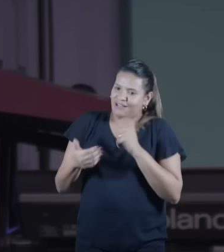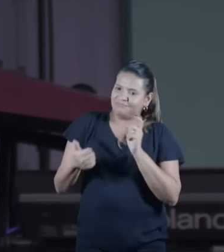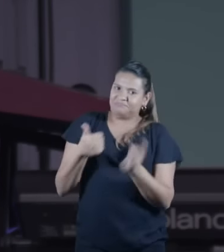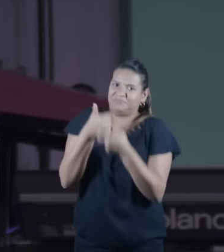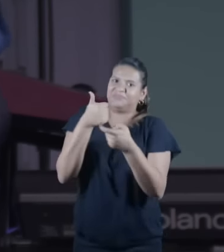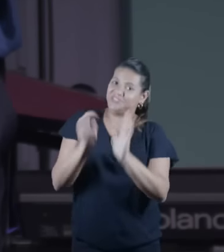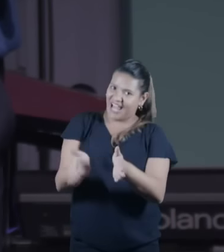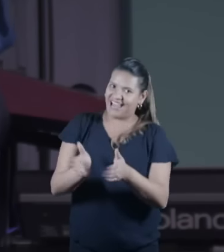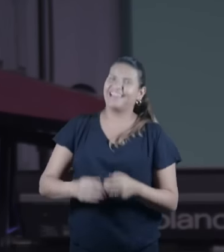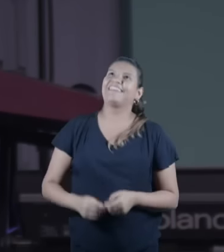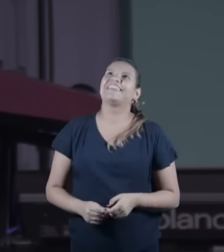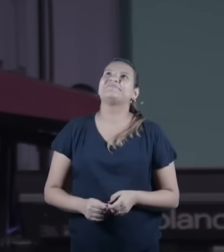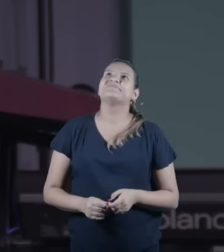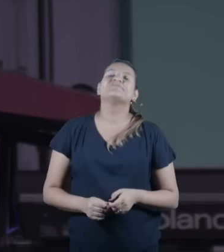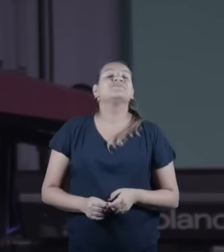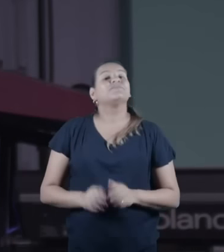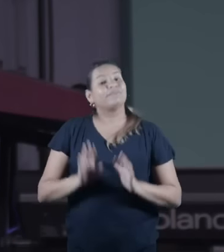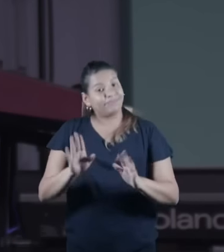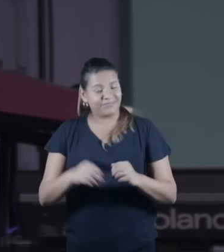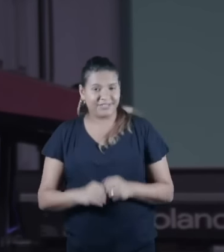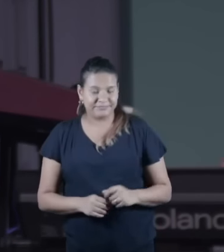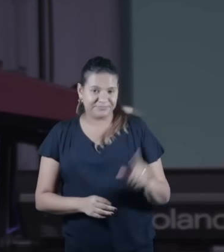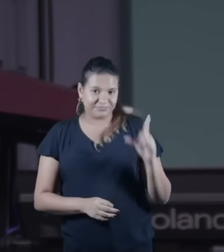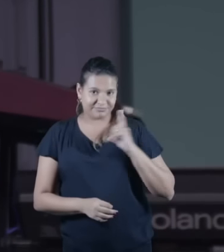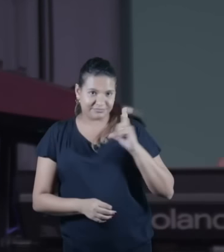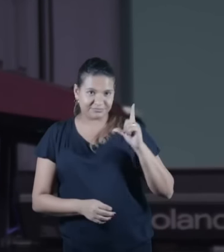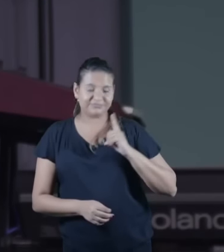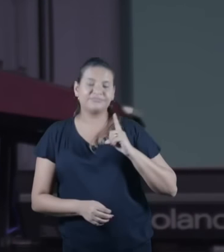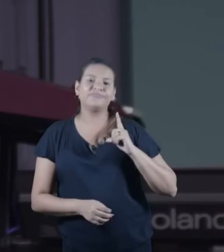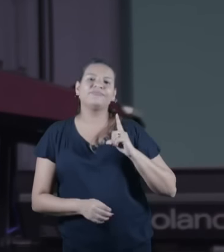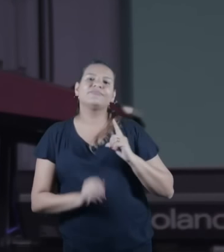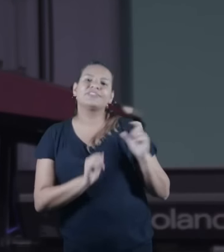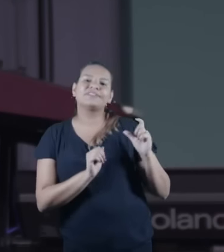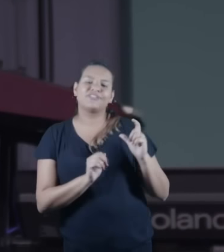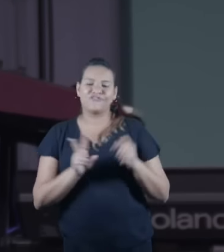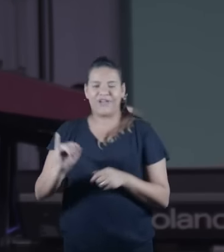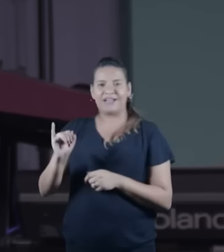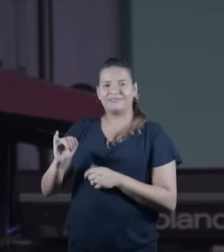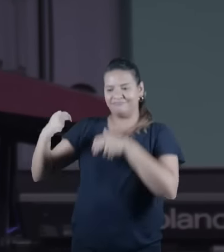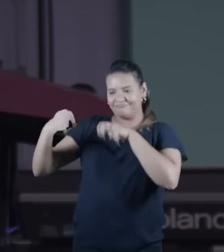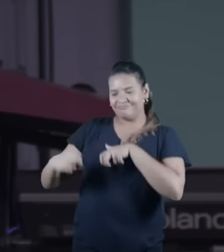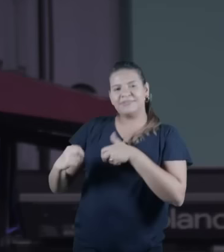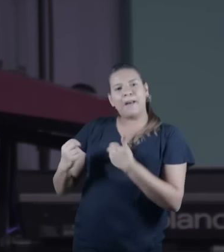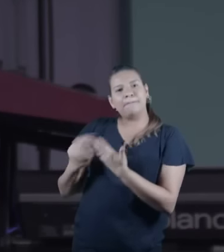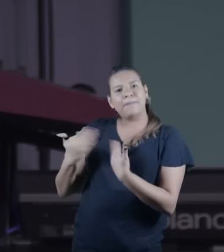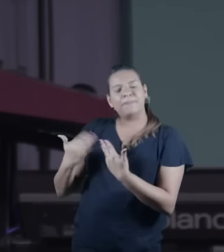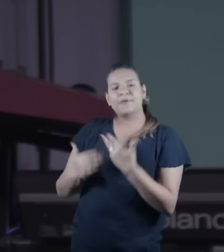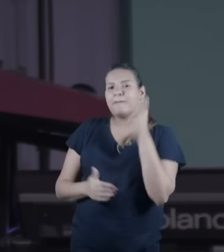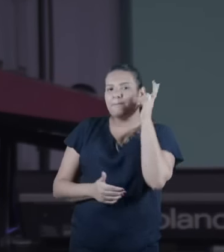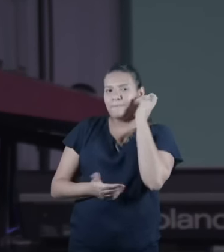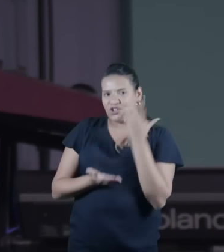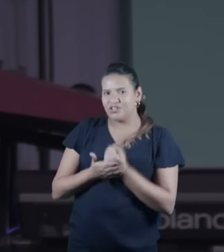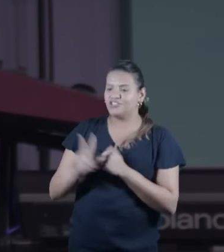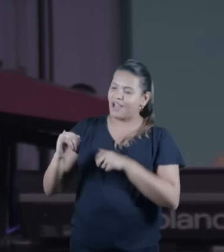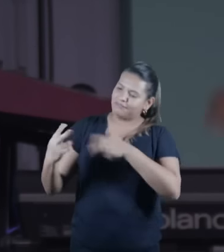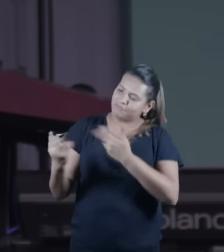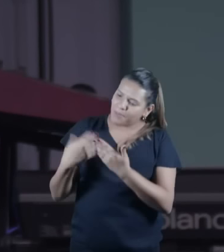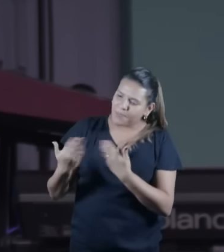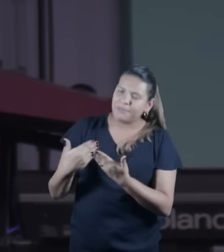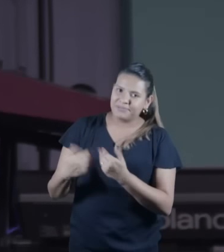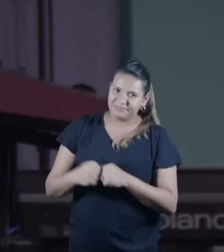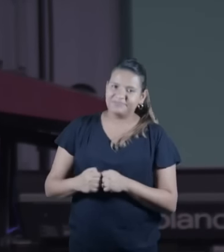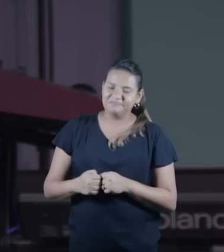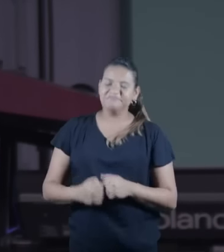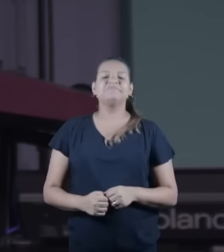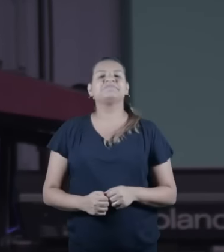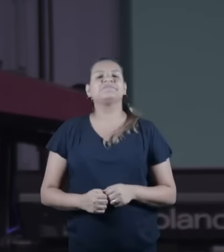terça-feira estaremos juntos fazendo o podcast eu quero agradecer a todos que vieram aqui para vê-la agora ela vai estar